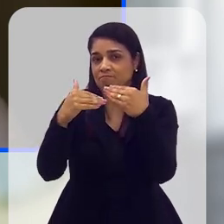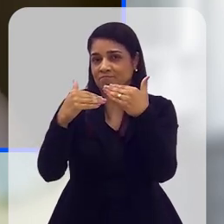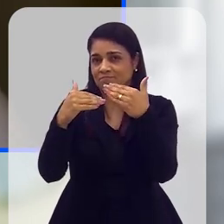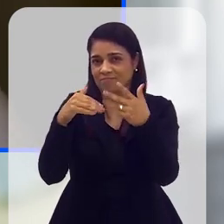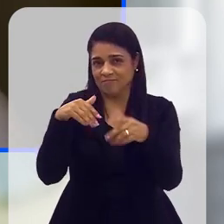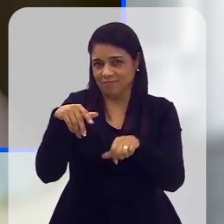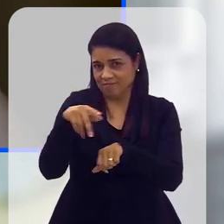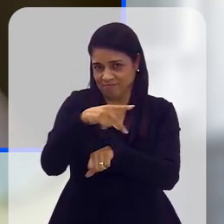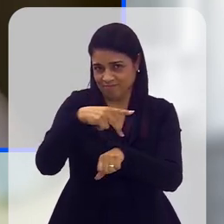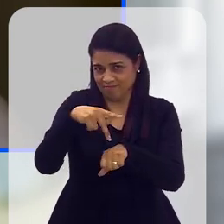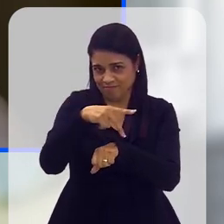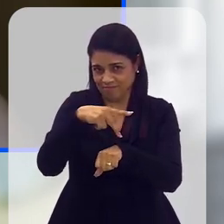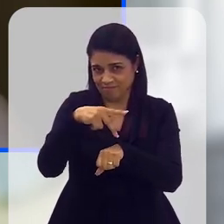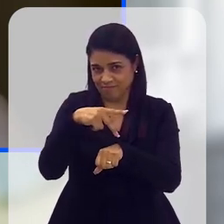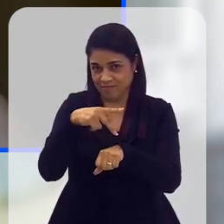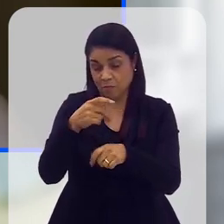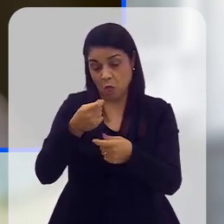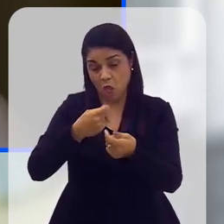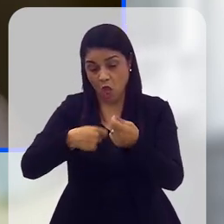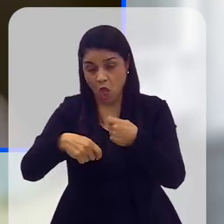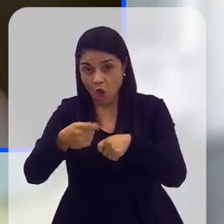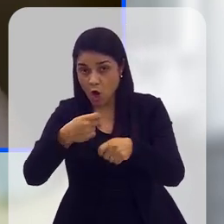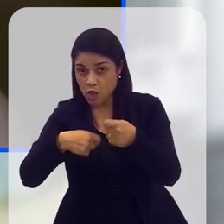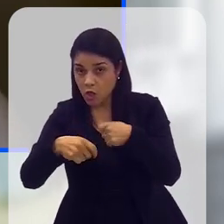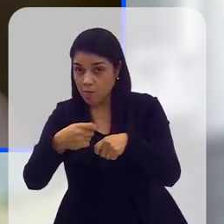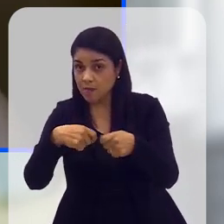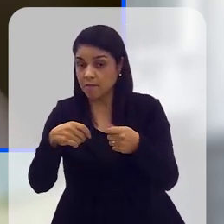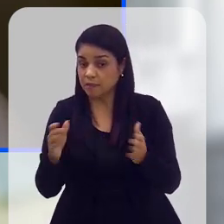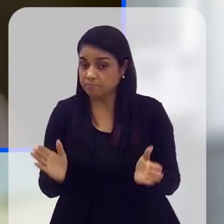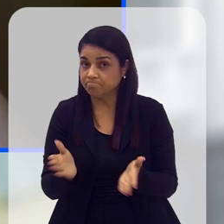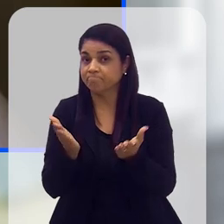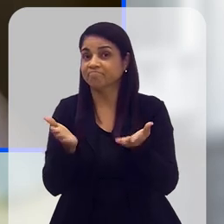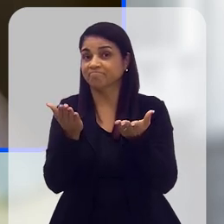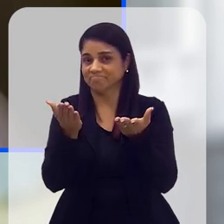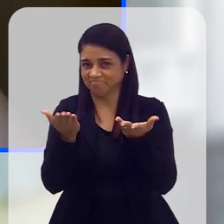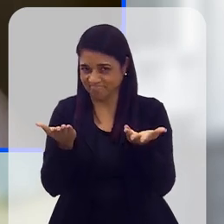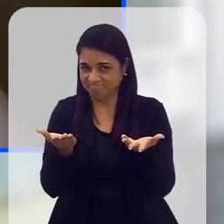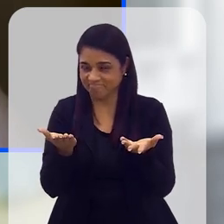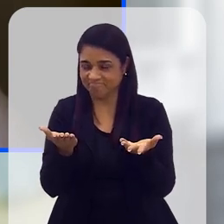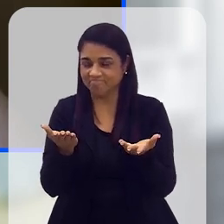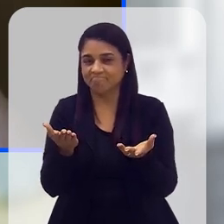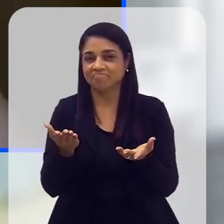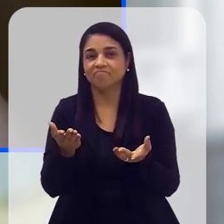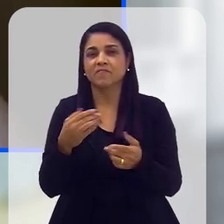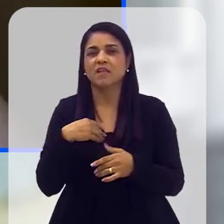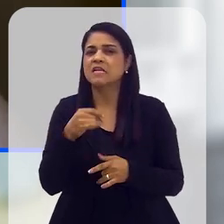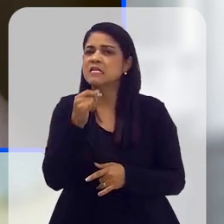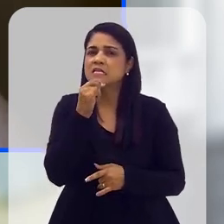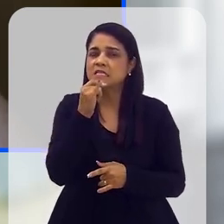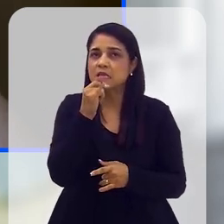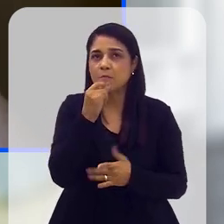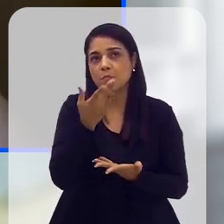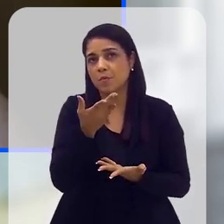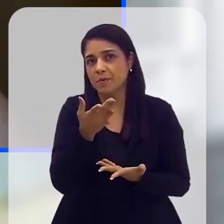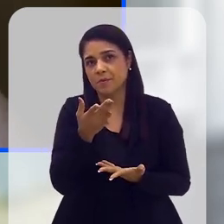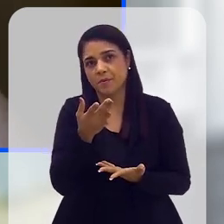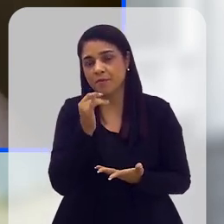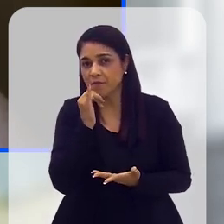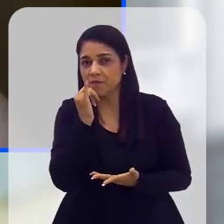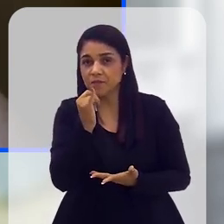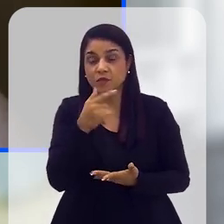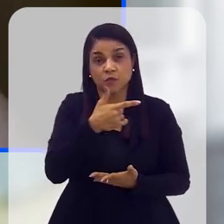excessiva, que querendo ou não, morre economicamente muitos desses países, né? Então, só para dar um exemplo,